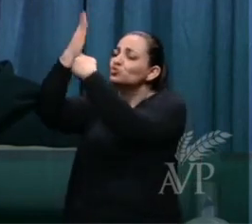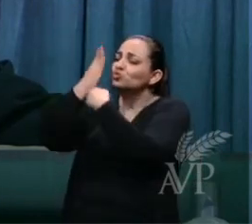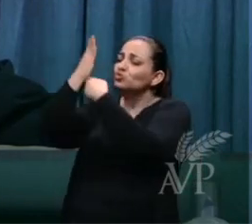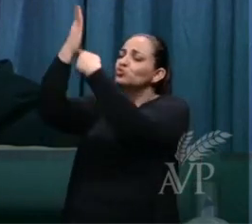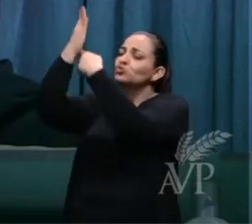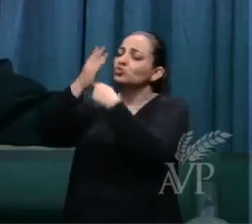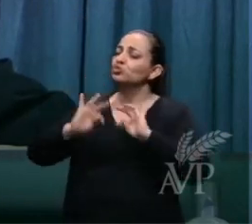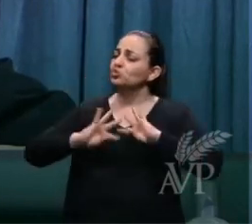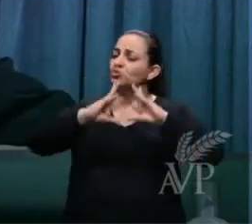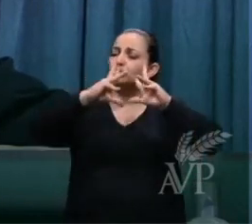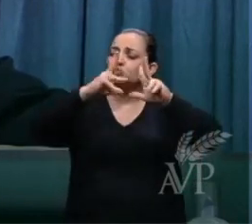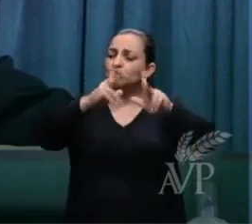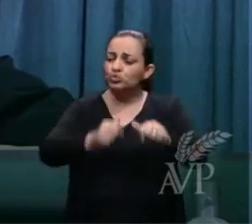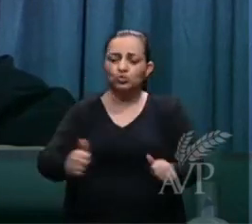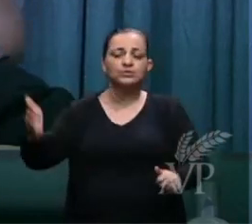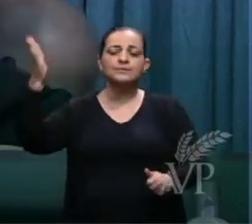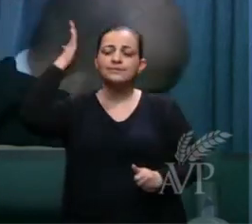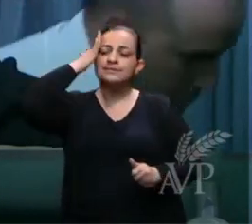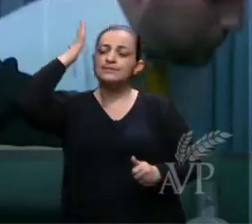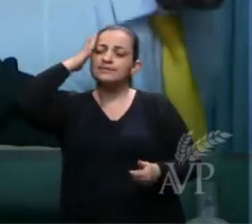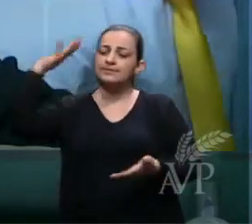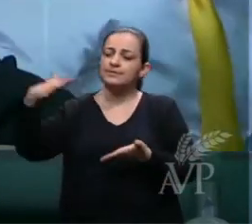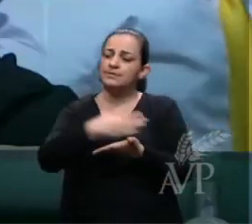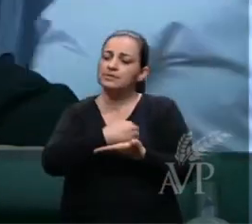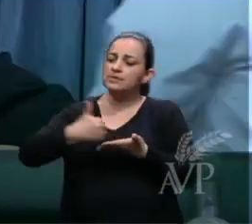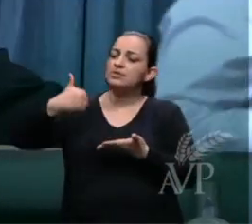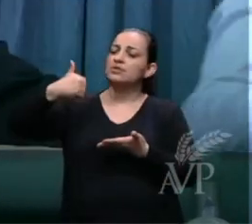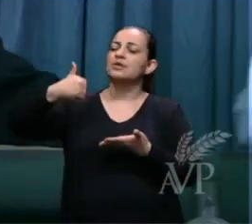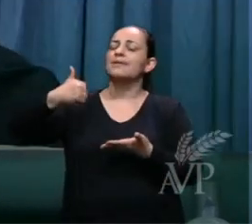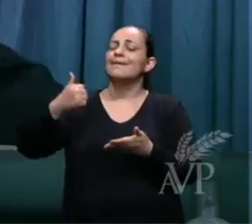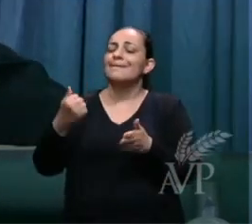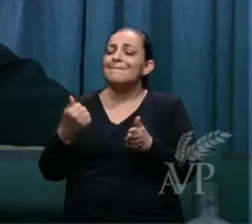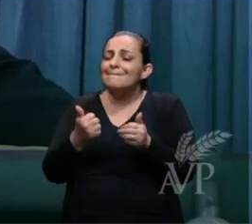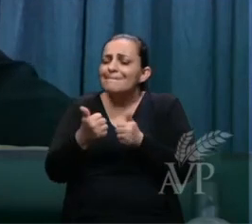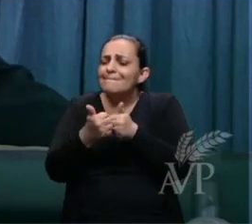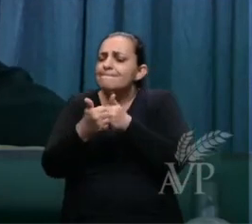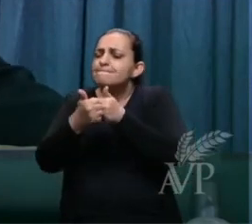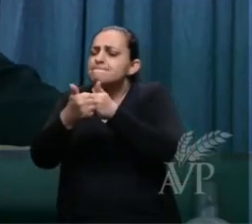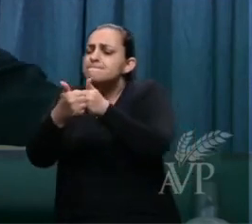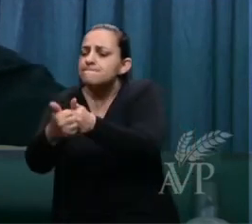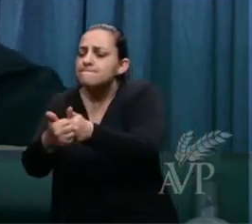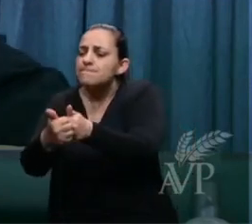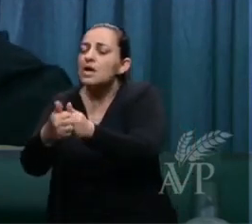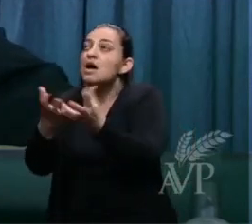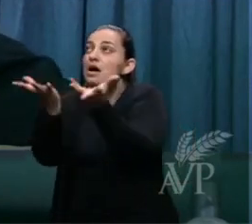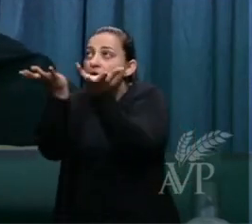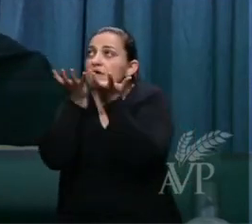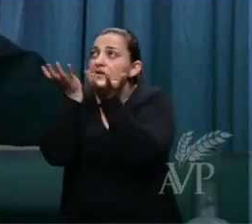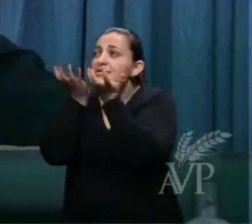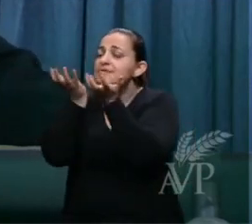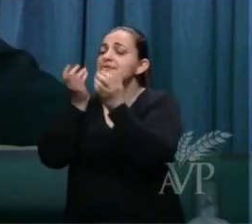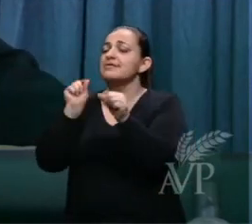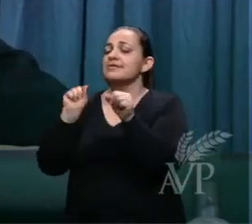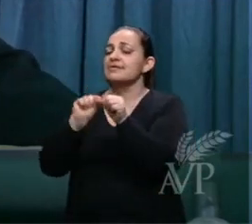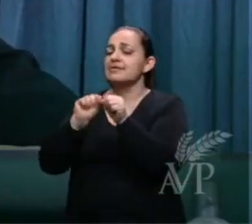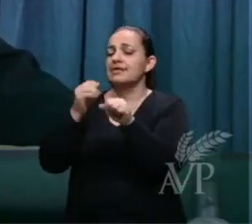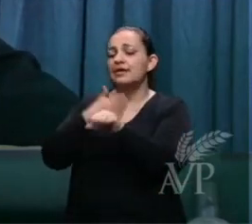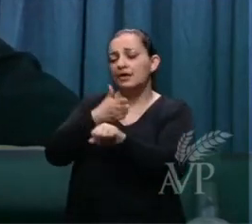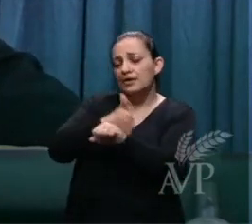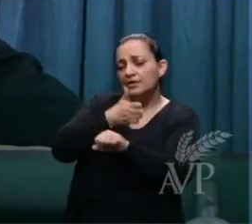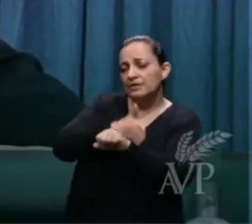sabemos que o arrebatamento está às portas e queremos fazer parte